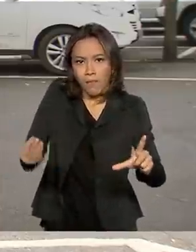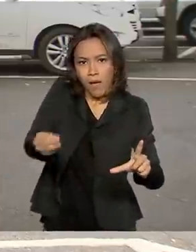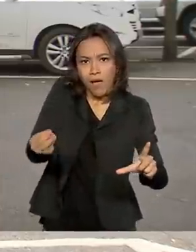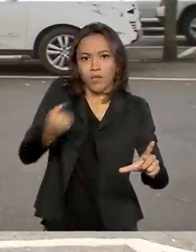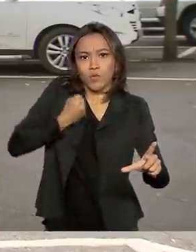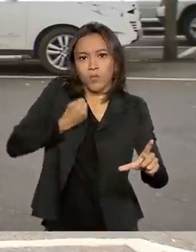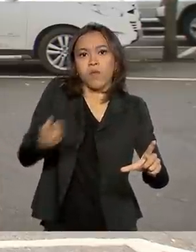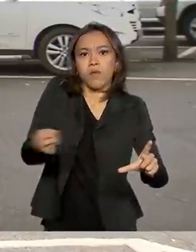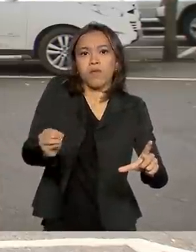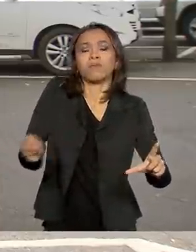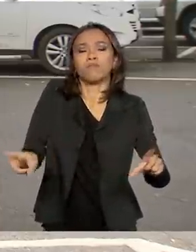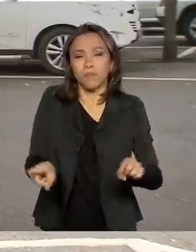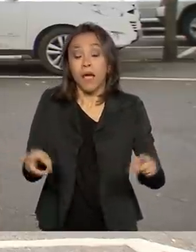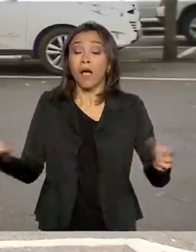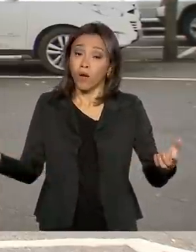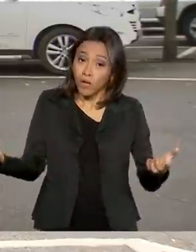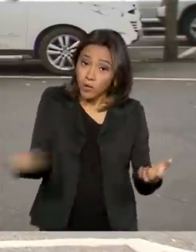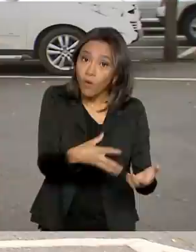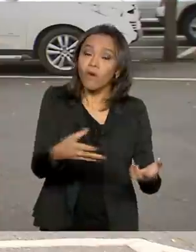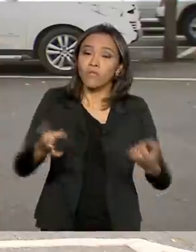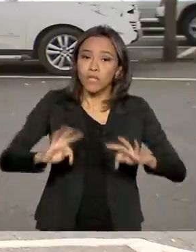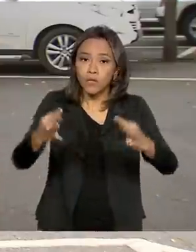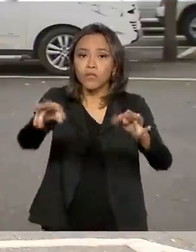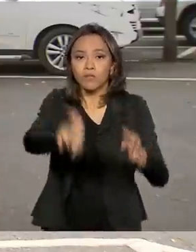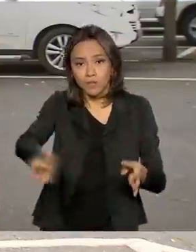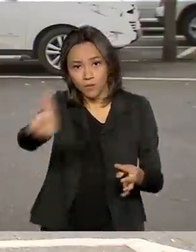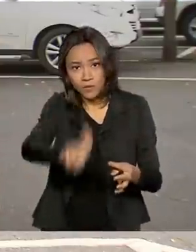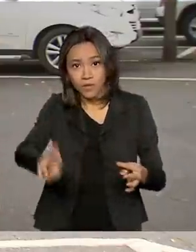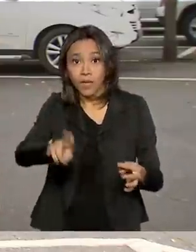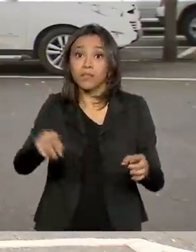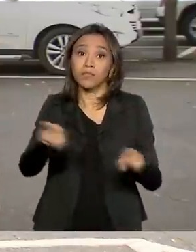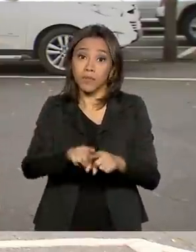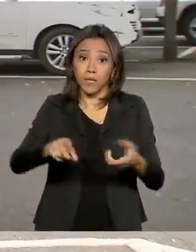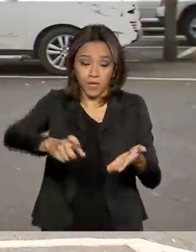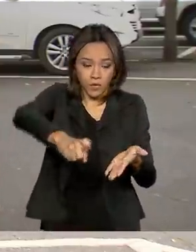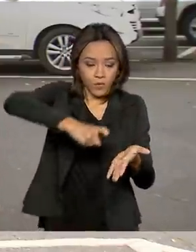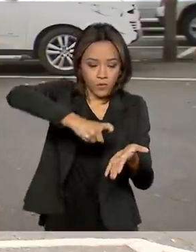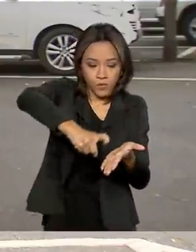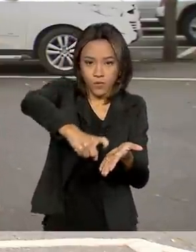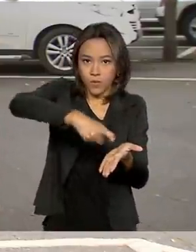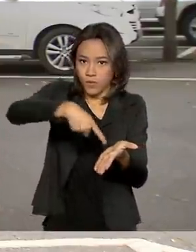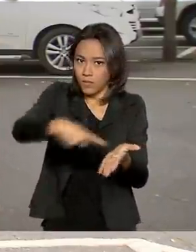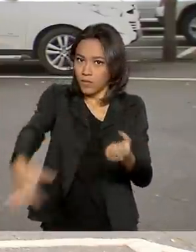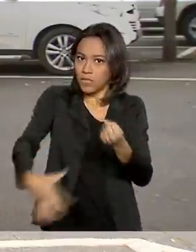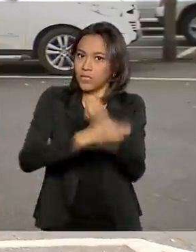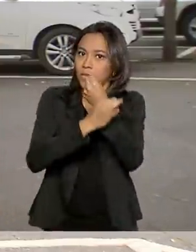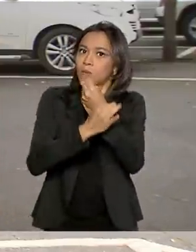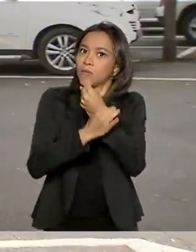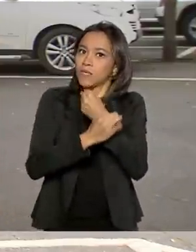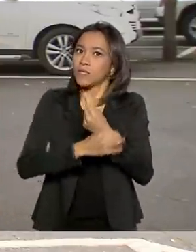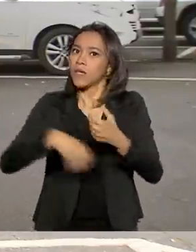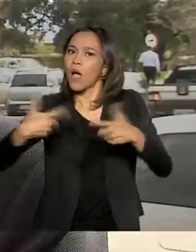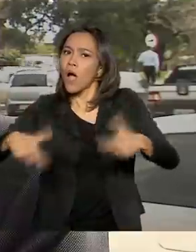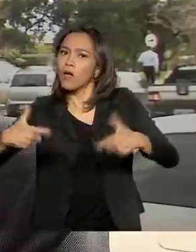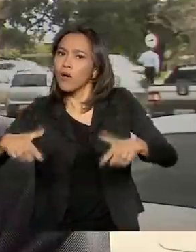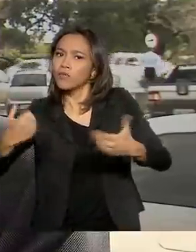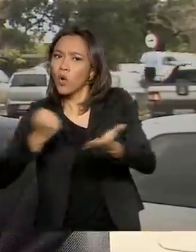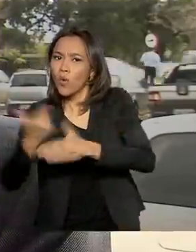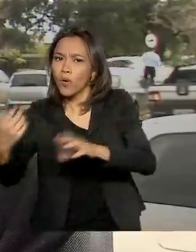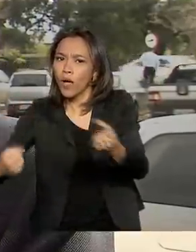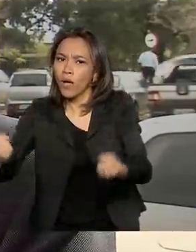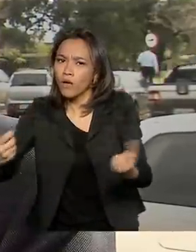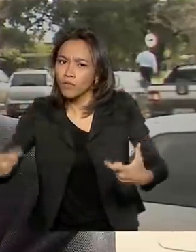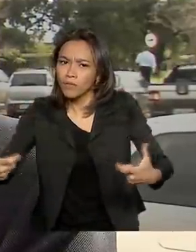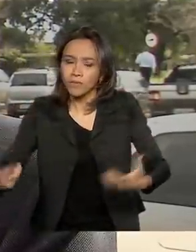tecnologias também vão ser incorporadas, como o caso do QR Code, que aumenta a segurança sobre a origem do veículo. A placa